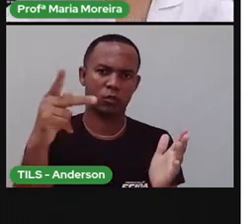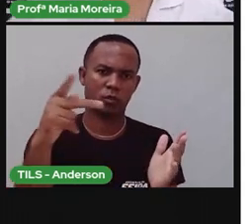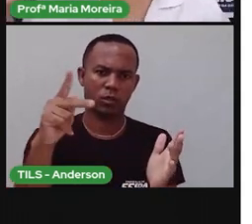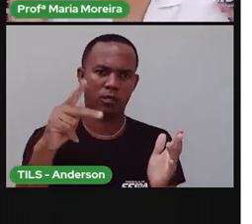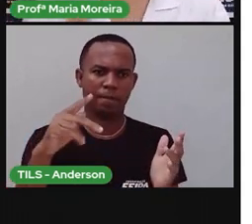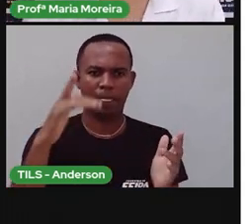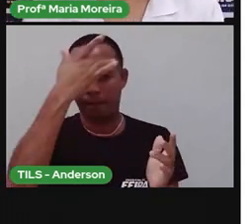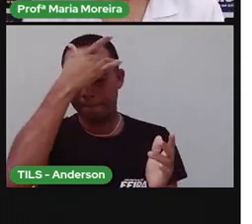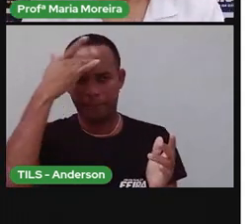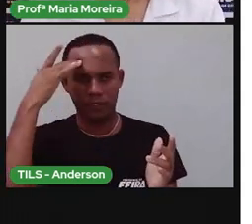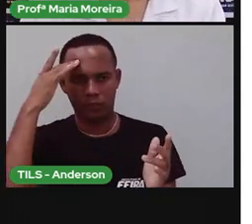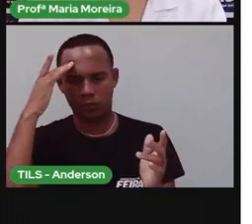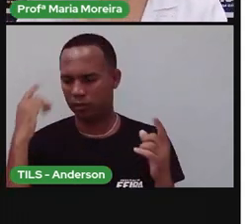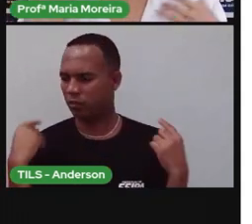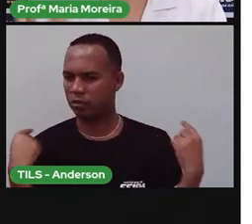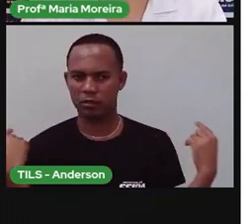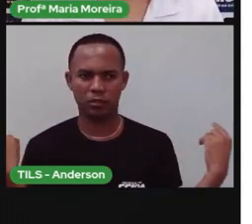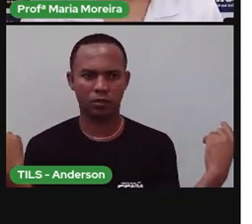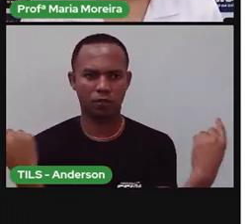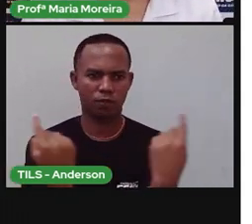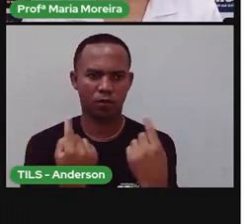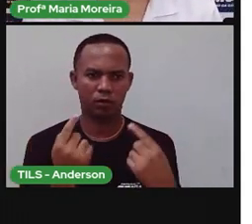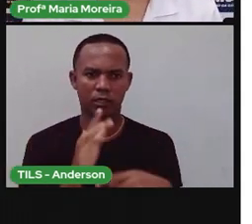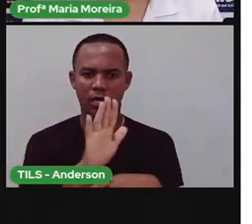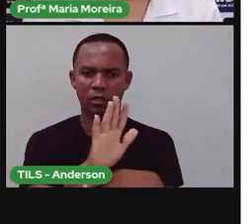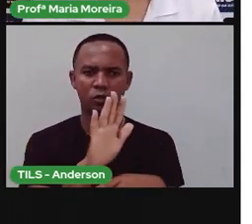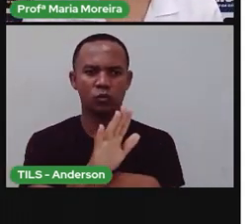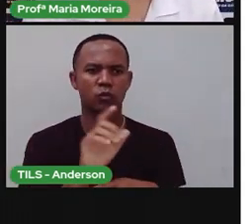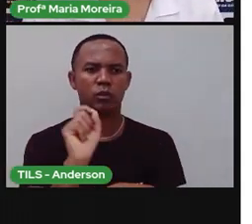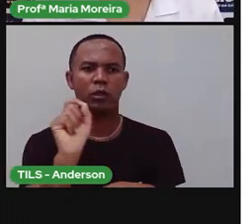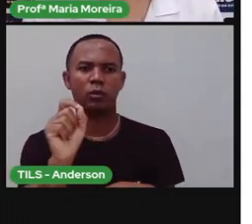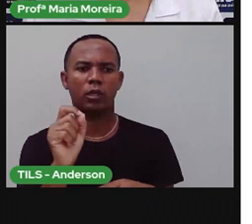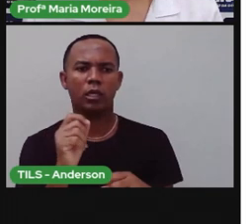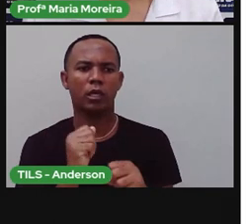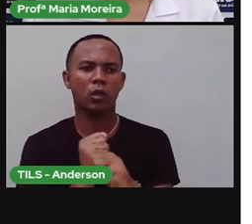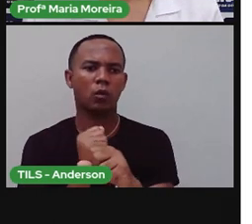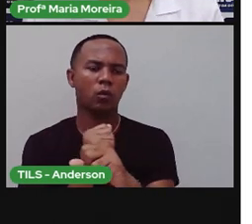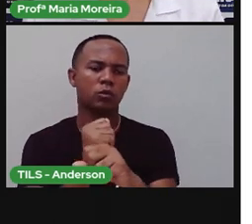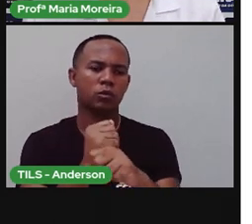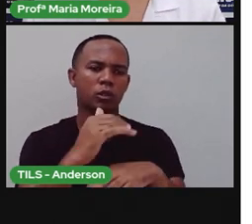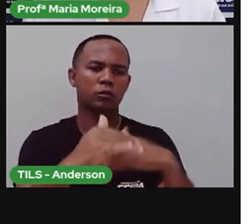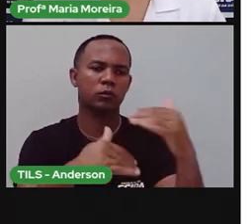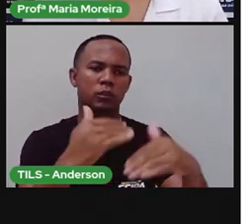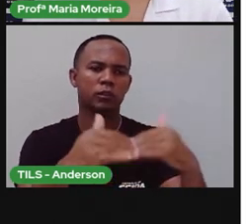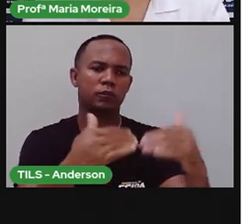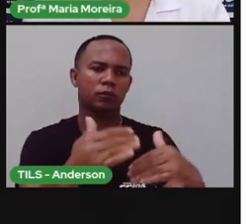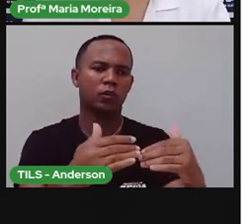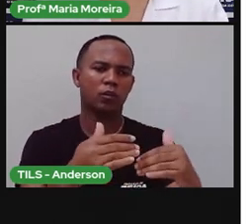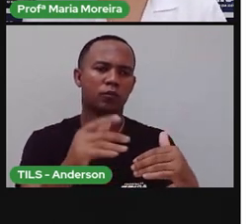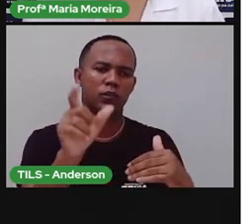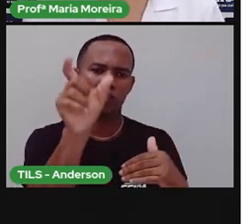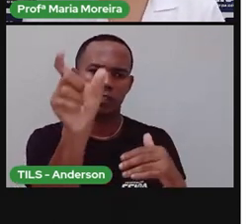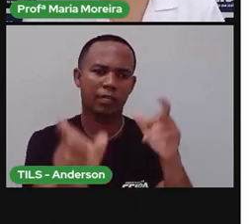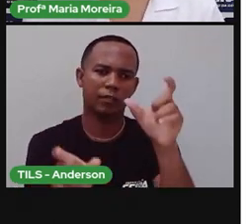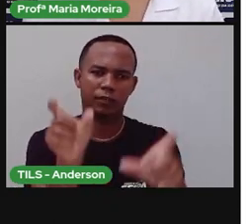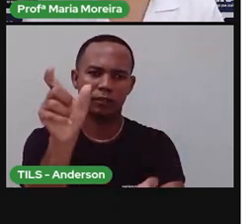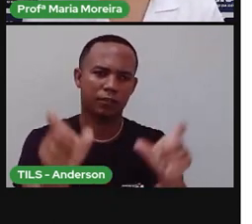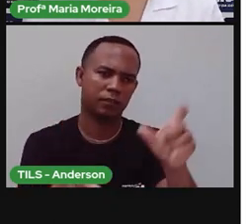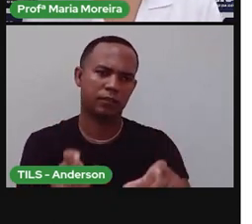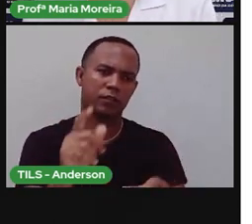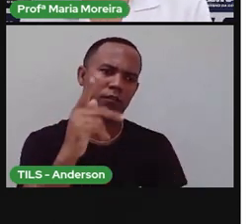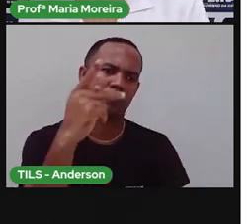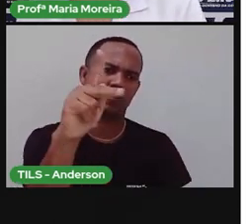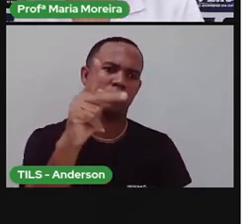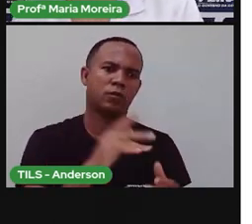pessoas que te cercam te ajudam a construir a tua identidade. Então, o que você é é a sua